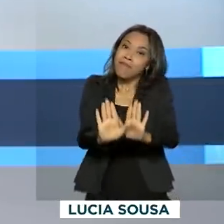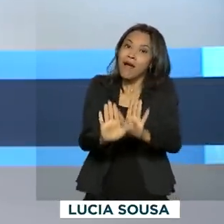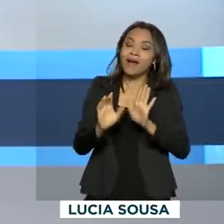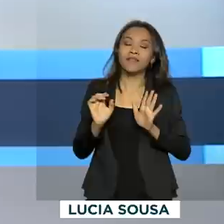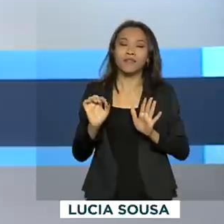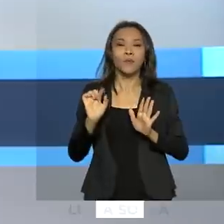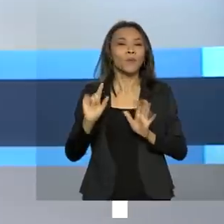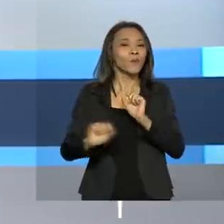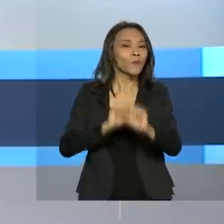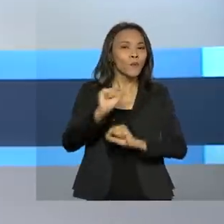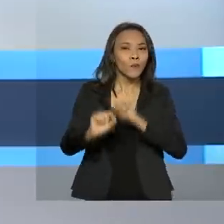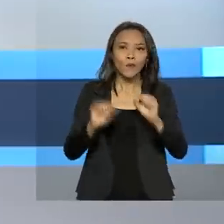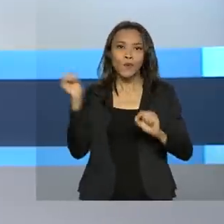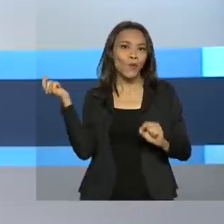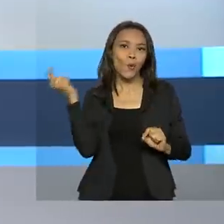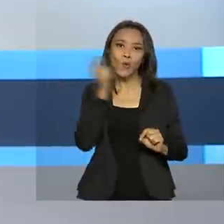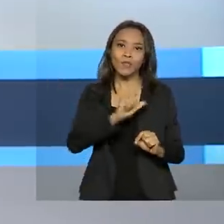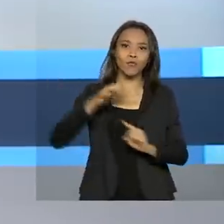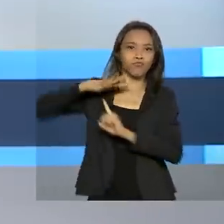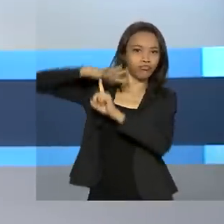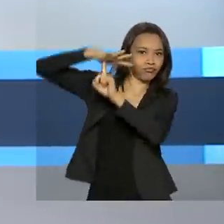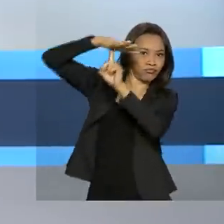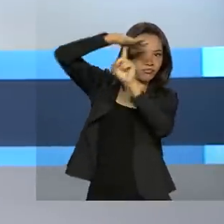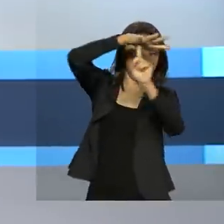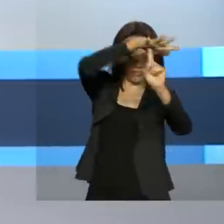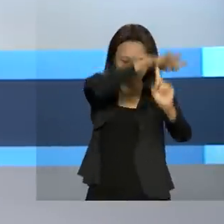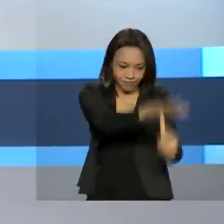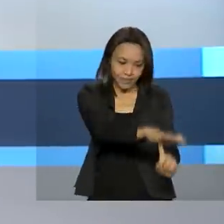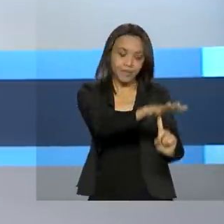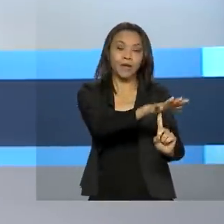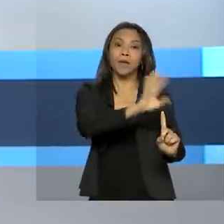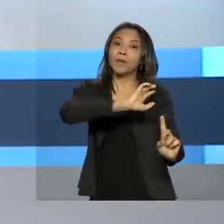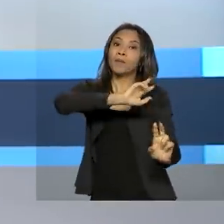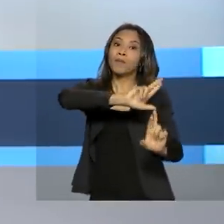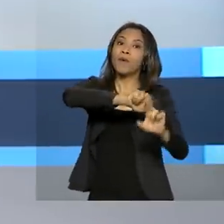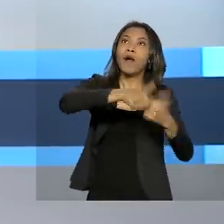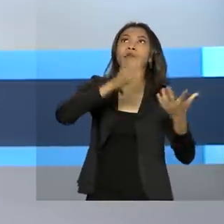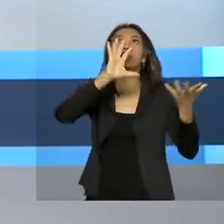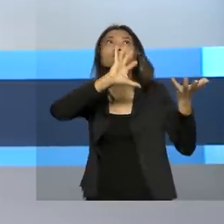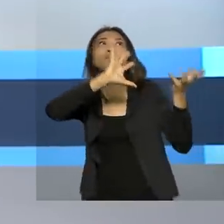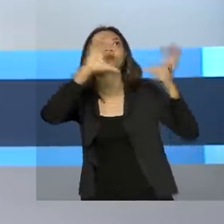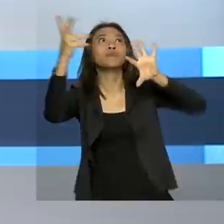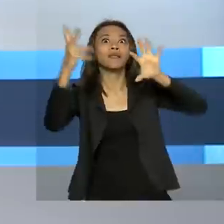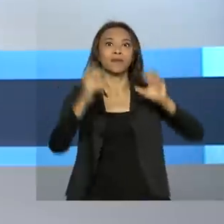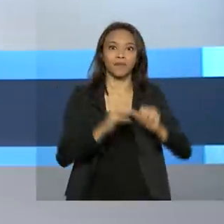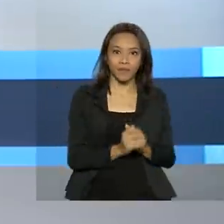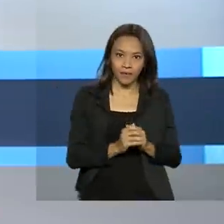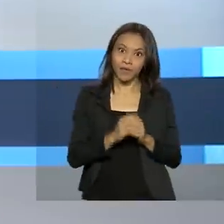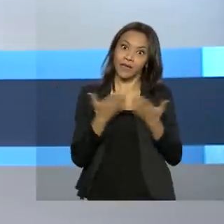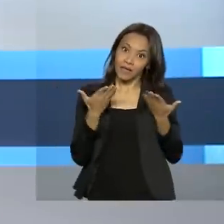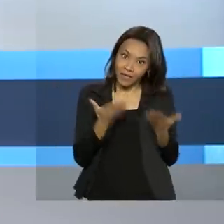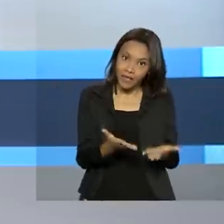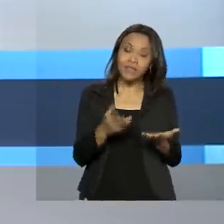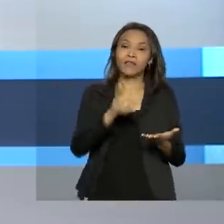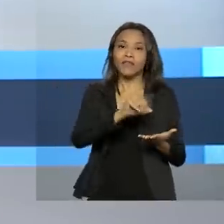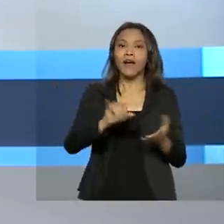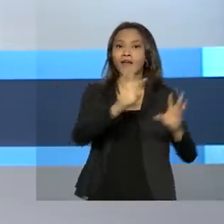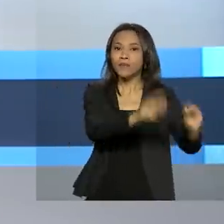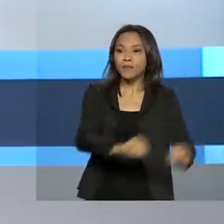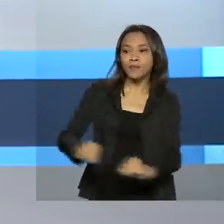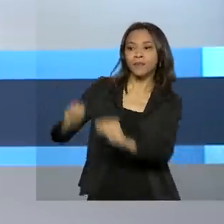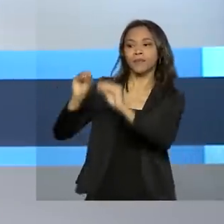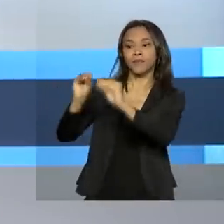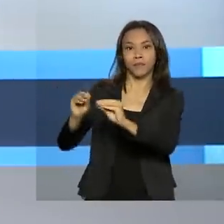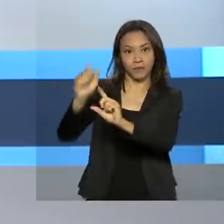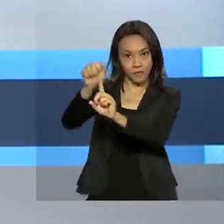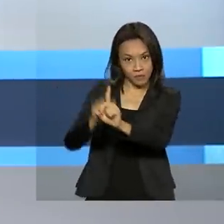comitiva brasileira não conseguiu pousar em Porto Murtinho por conta das condições climáticas. E o evento deve ocorrer em janeiro